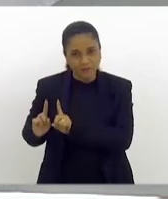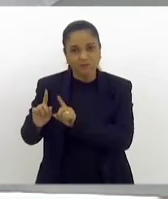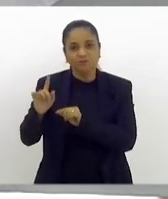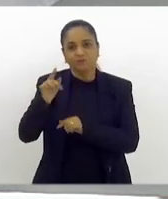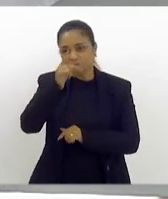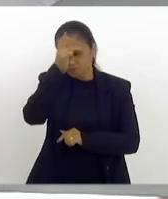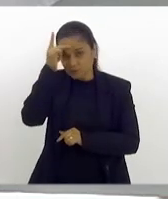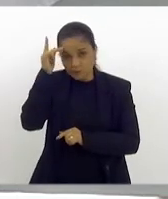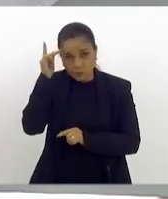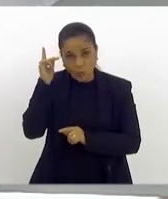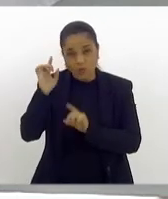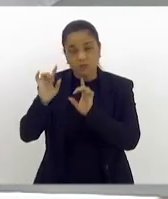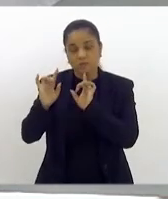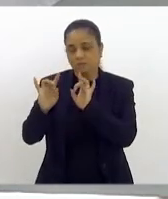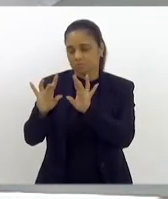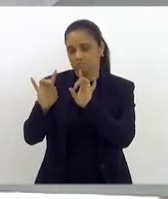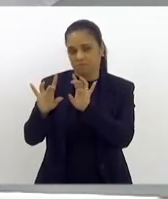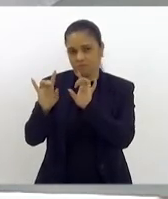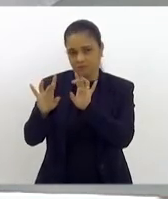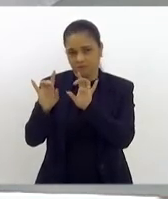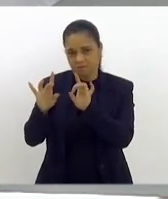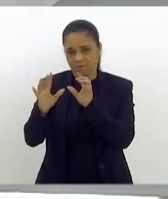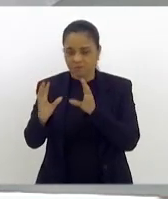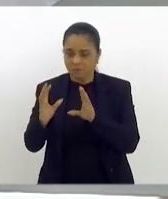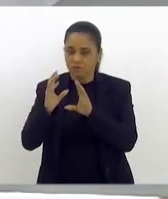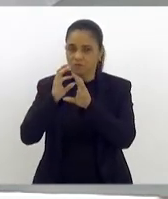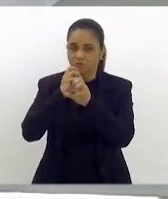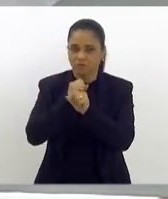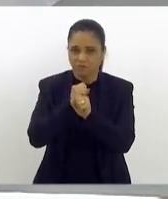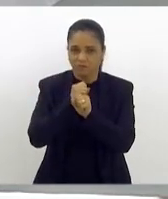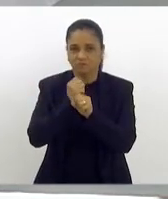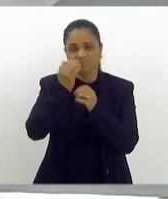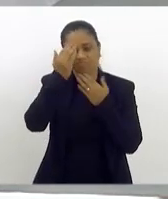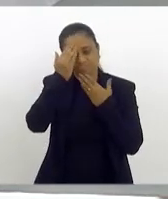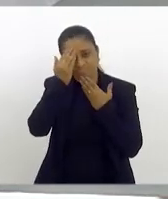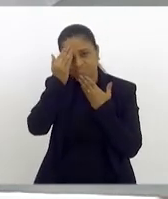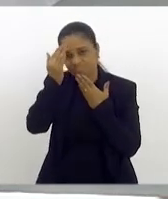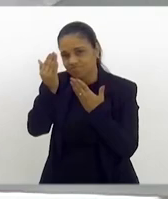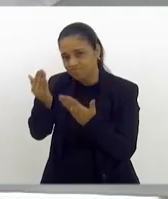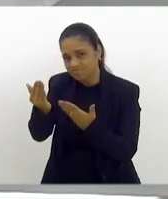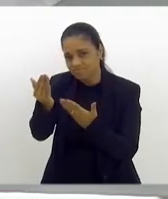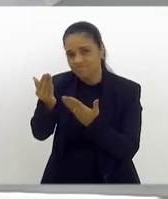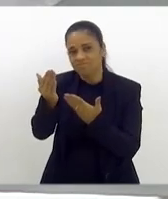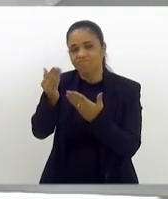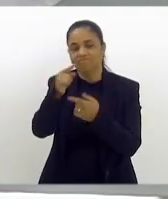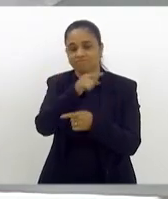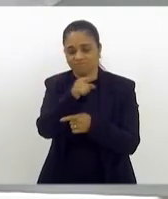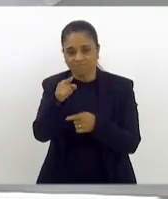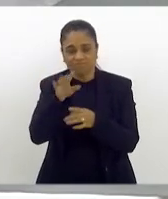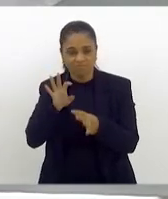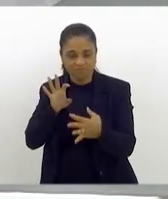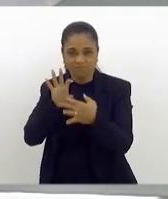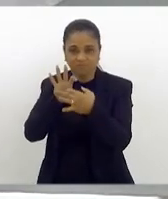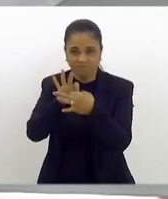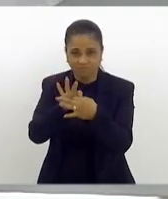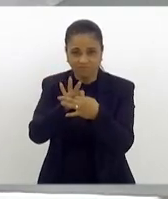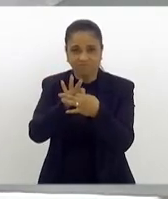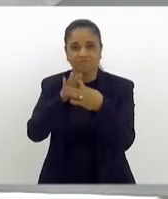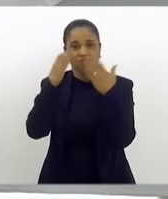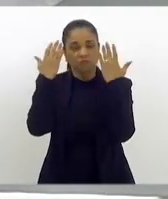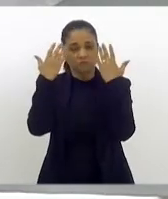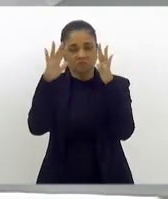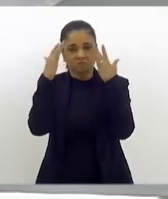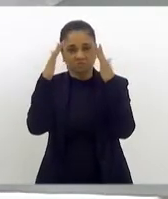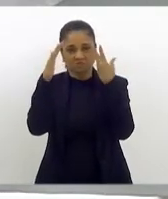somar a minha gratidão, a soma da gratidão de vocês, de reunir meus aplausos